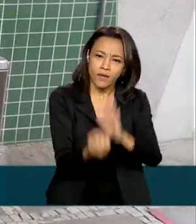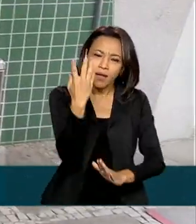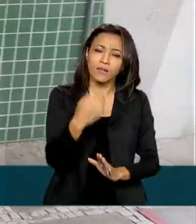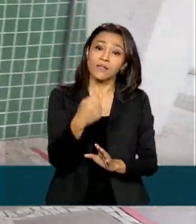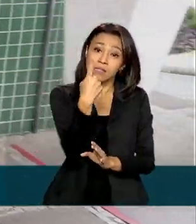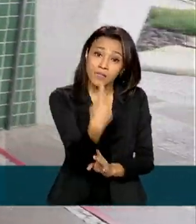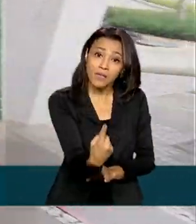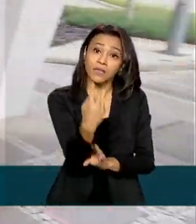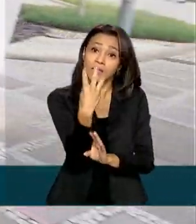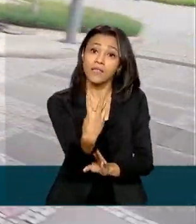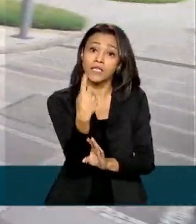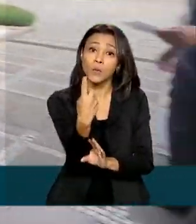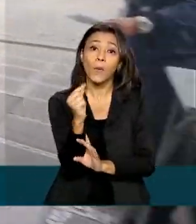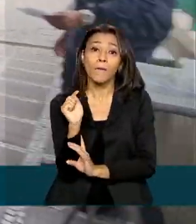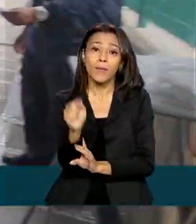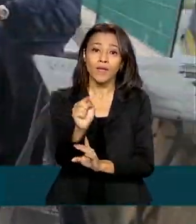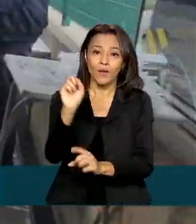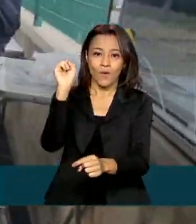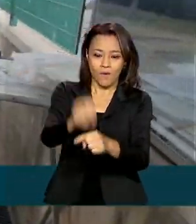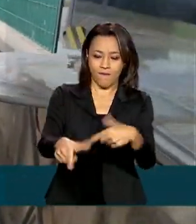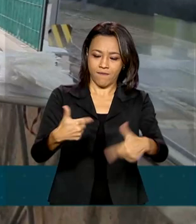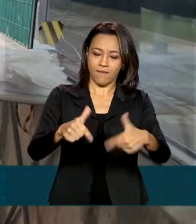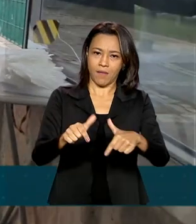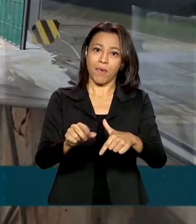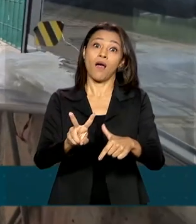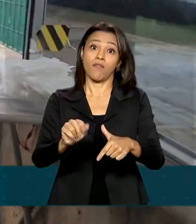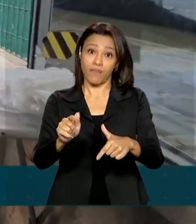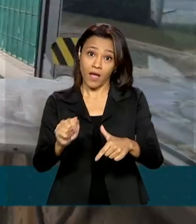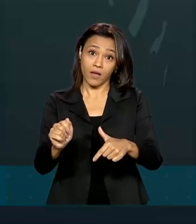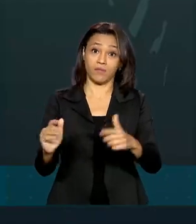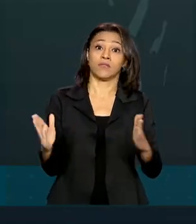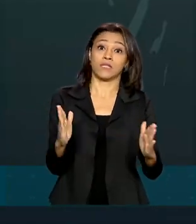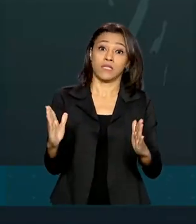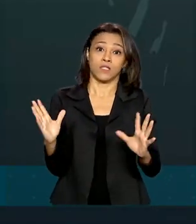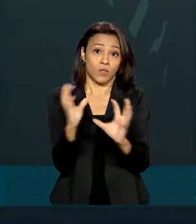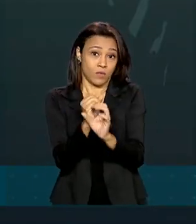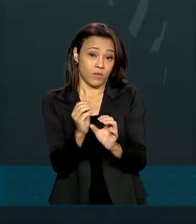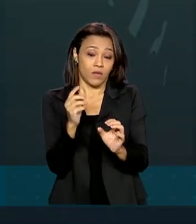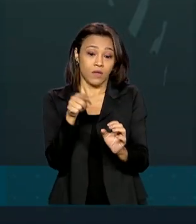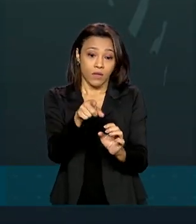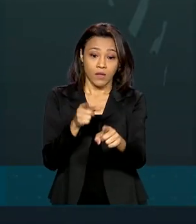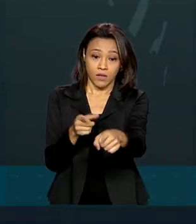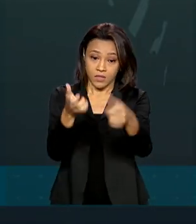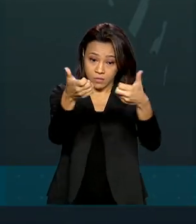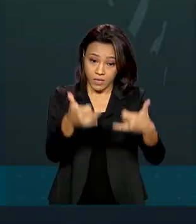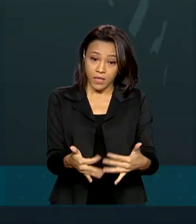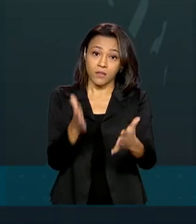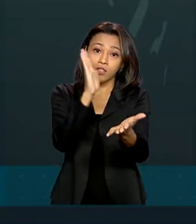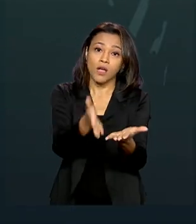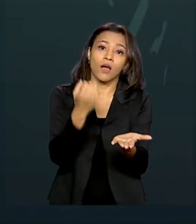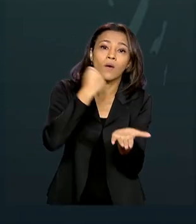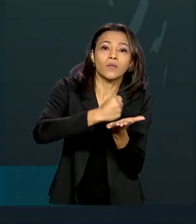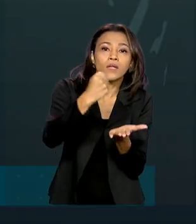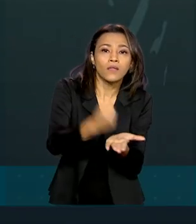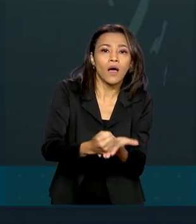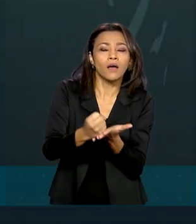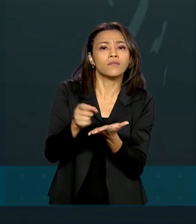novas vagas de trabalho no saldo entre admissões e demissões. Fui contratado por uma grande empresa,